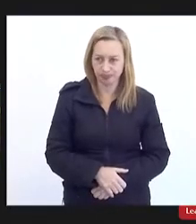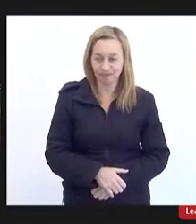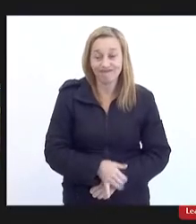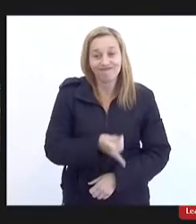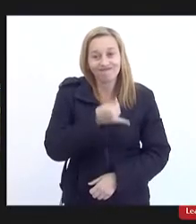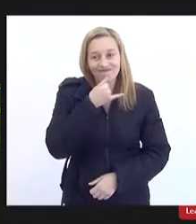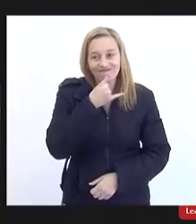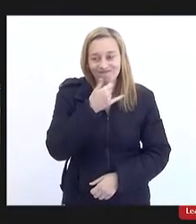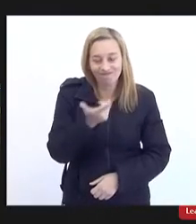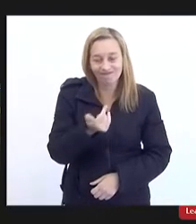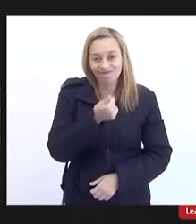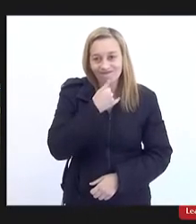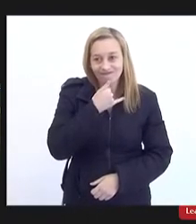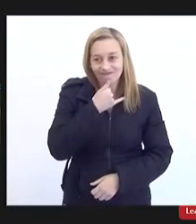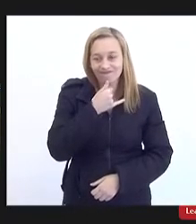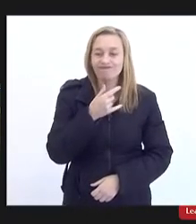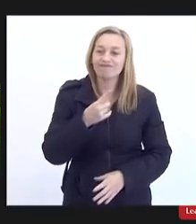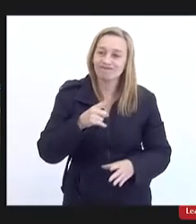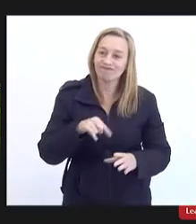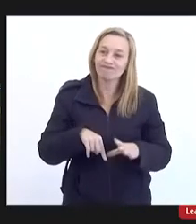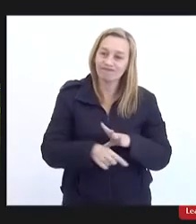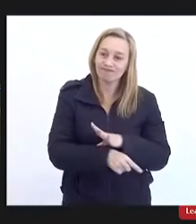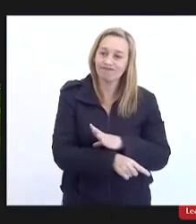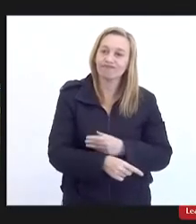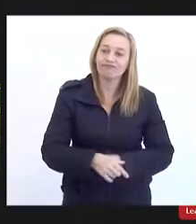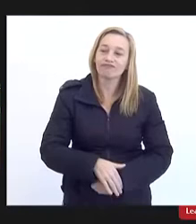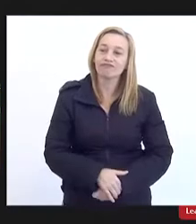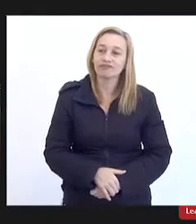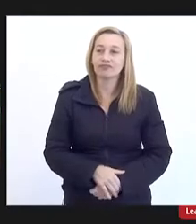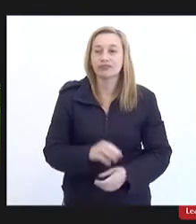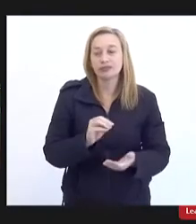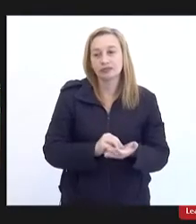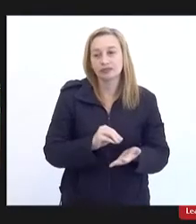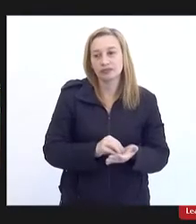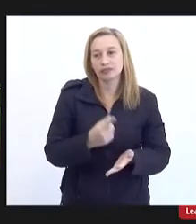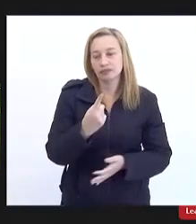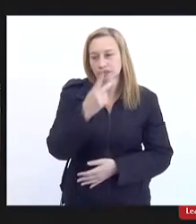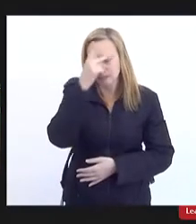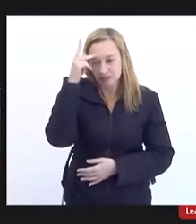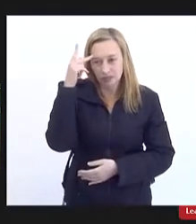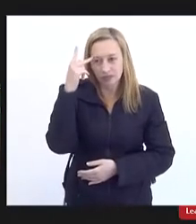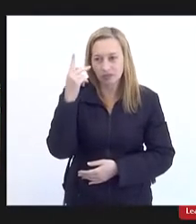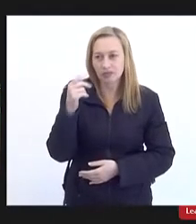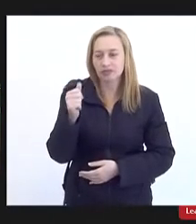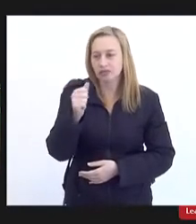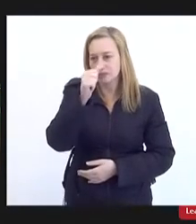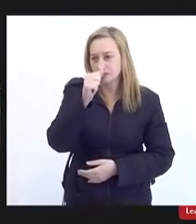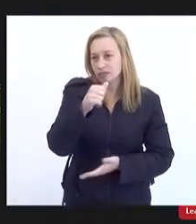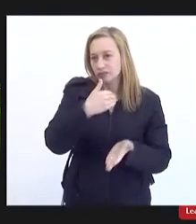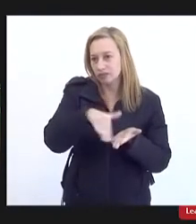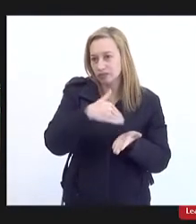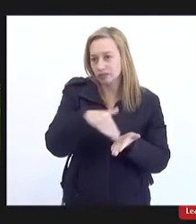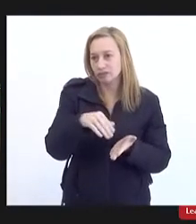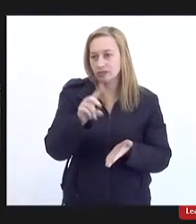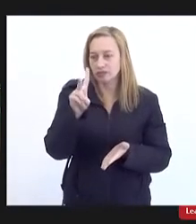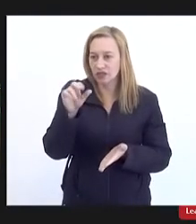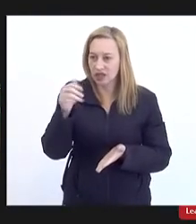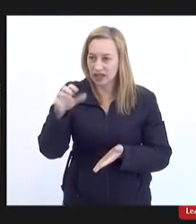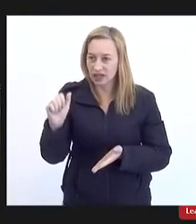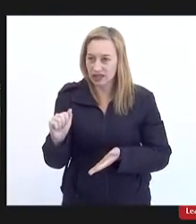lamentar acho que lamentar profundamente a ausência de alguém do município de Valença do secretário que fez como o que faz